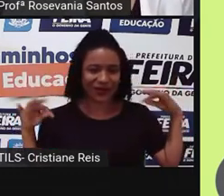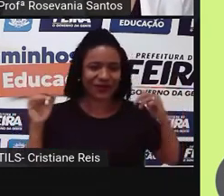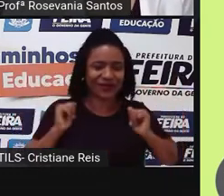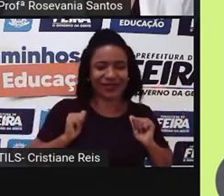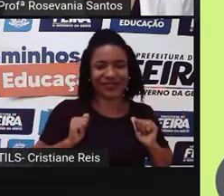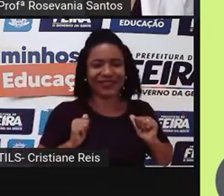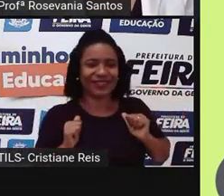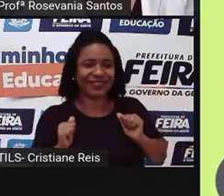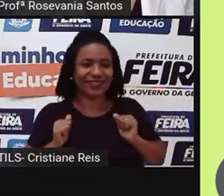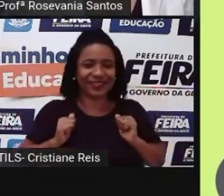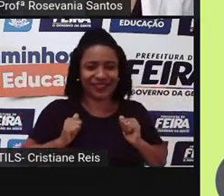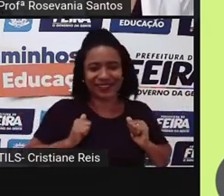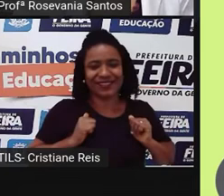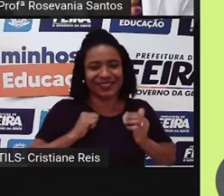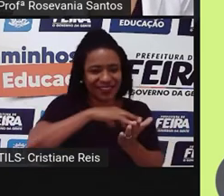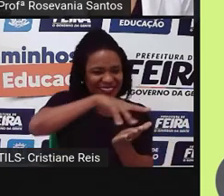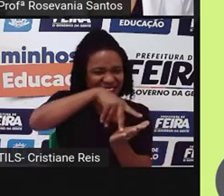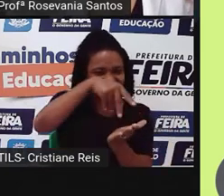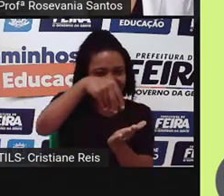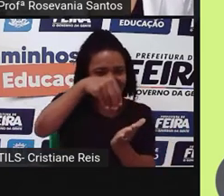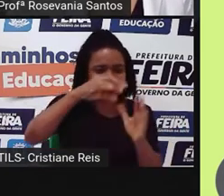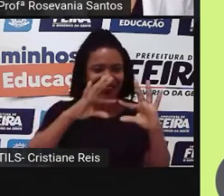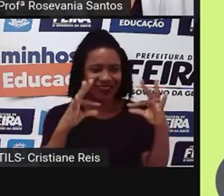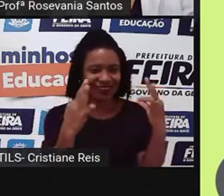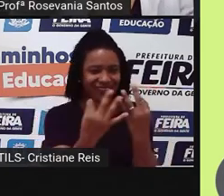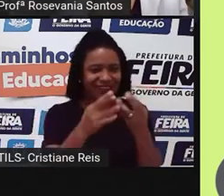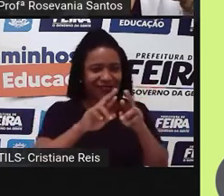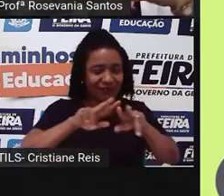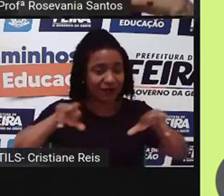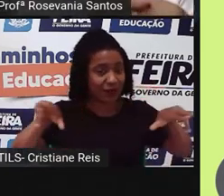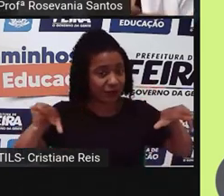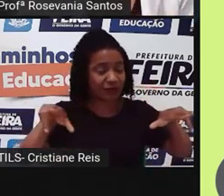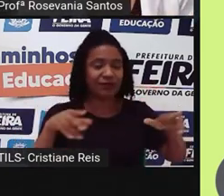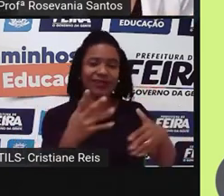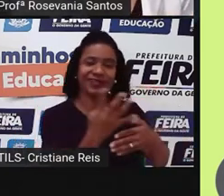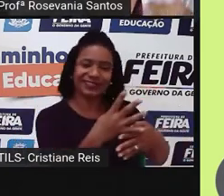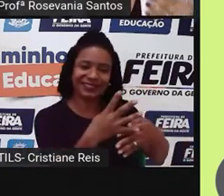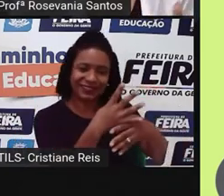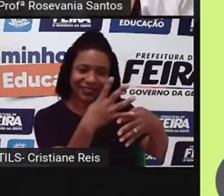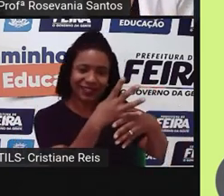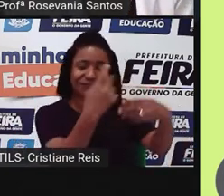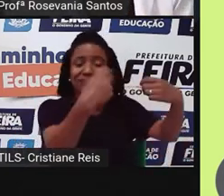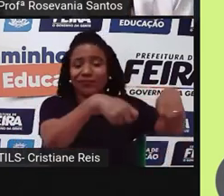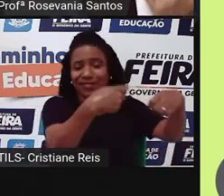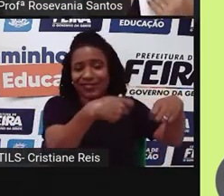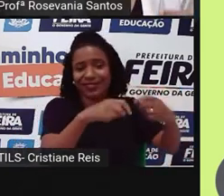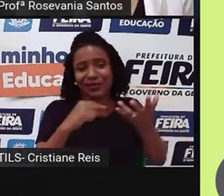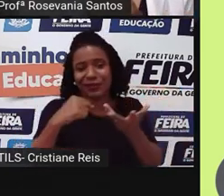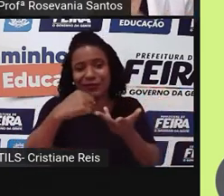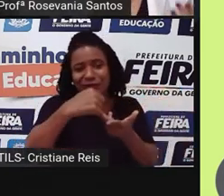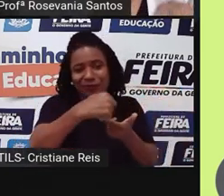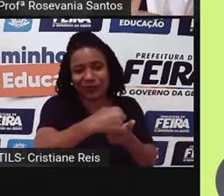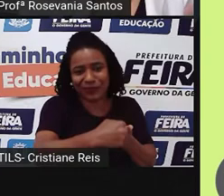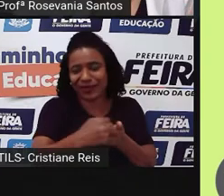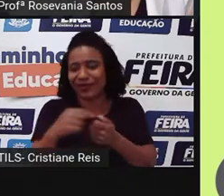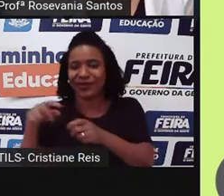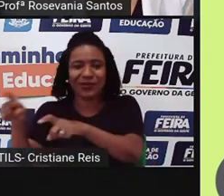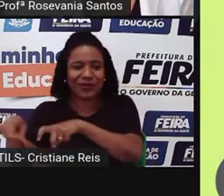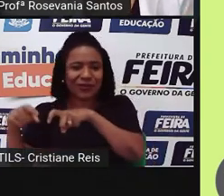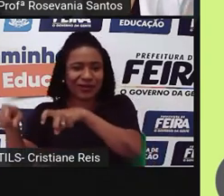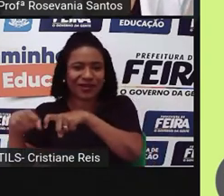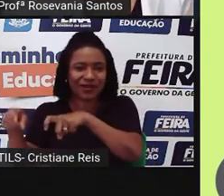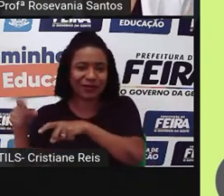bora dizer assim, um aparato que a cidade, ela precisa do campo e o campo acaba